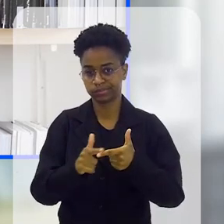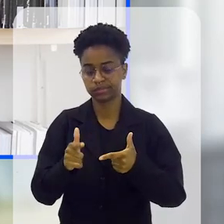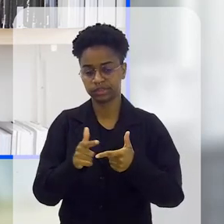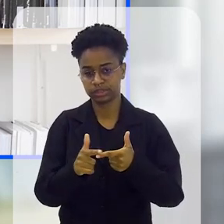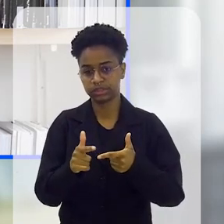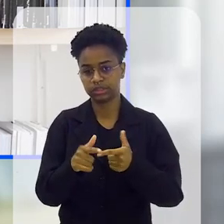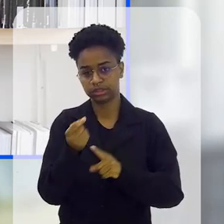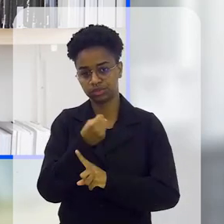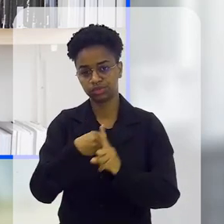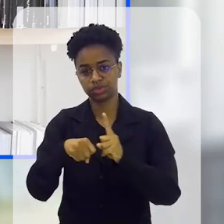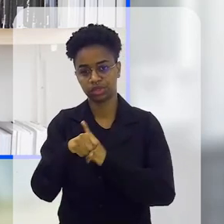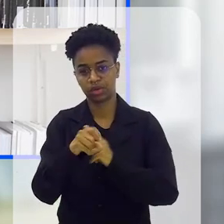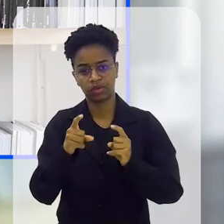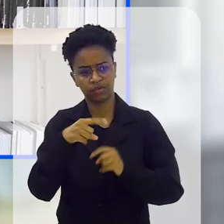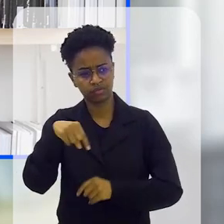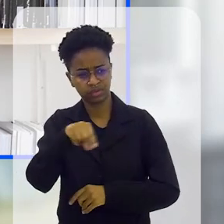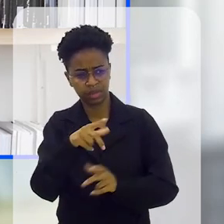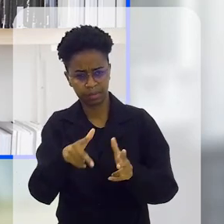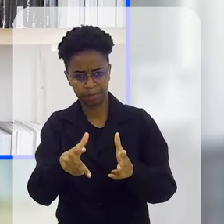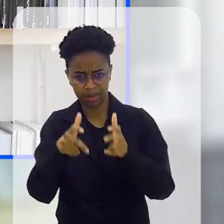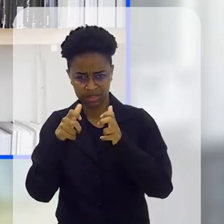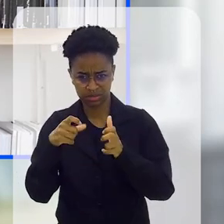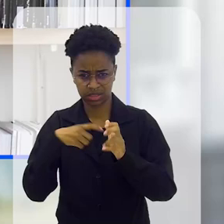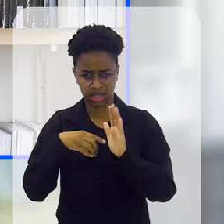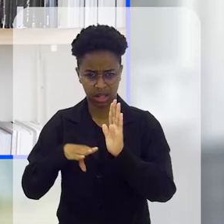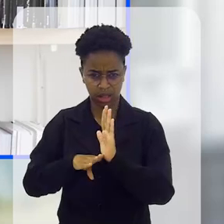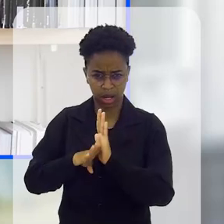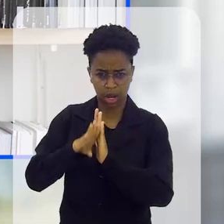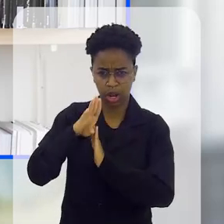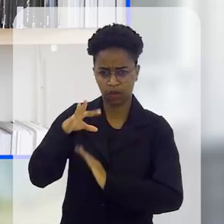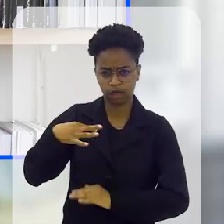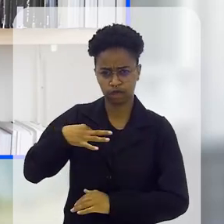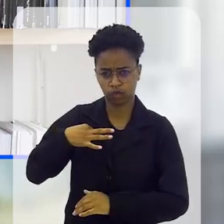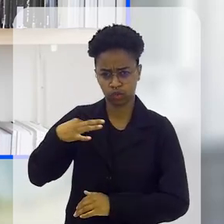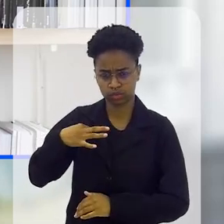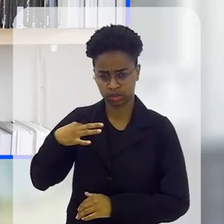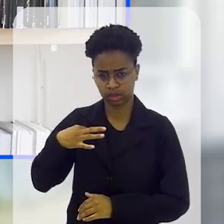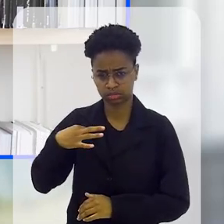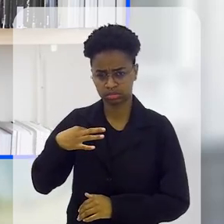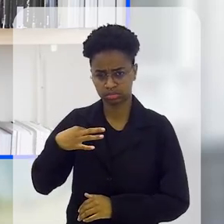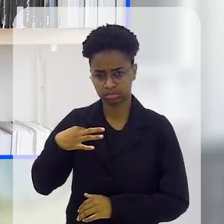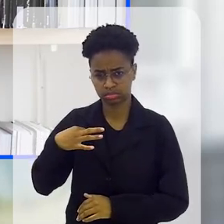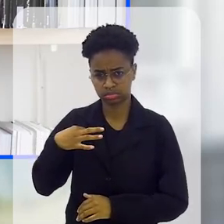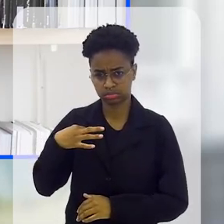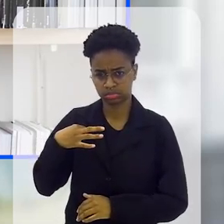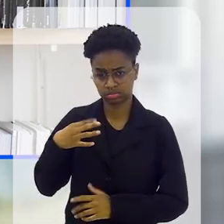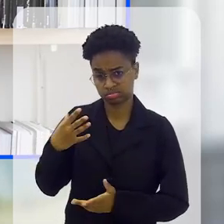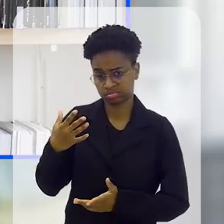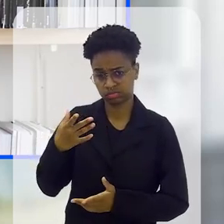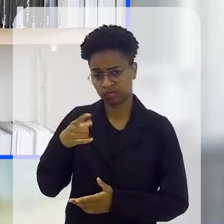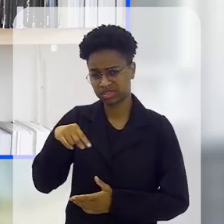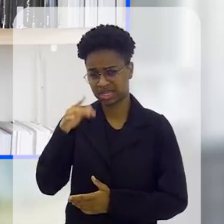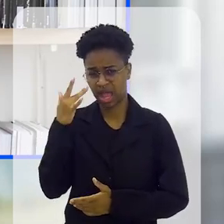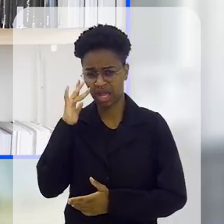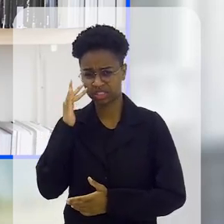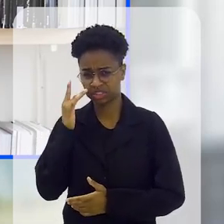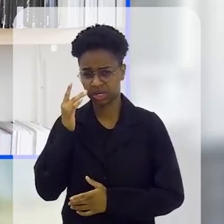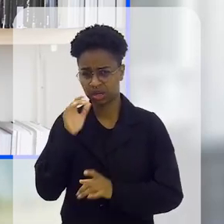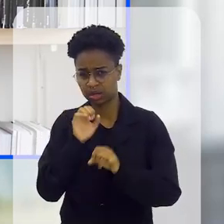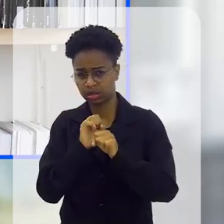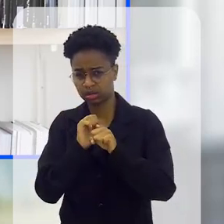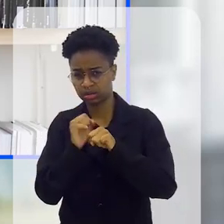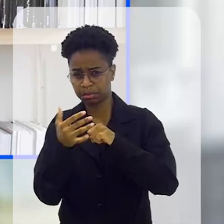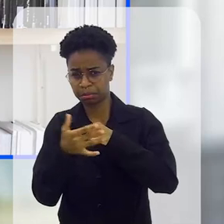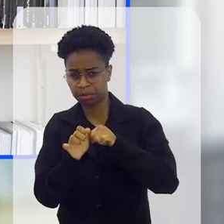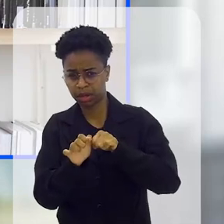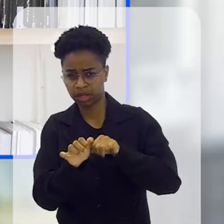problema na sociedade. Vocês perceberam o aumento do voluntariado em relação a isso? Sensibilizam. Vocês acham